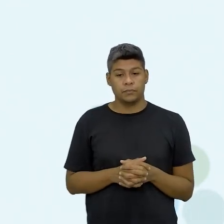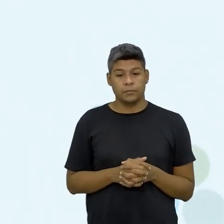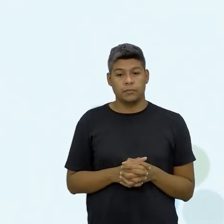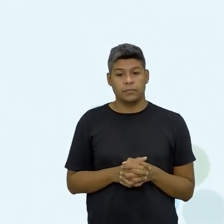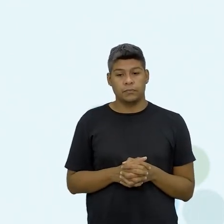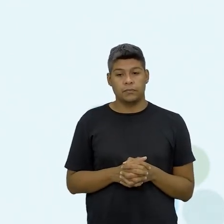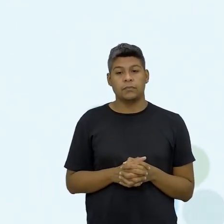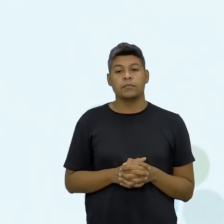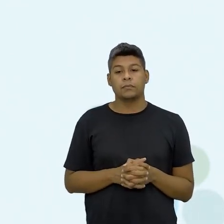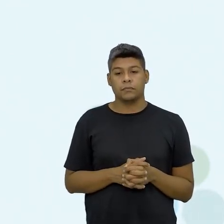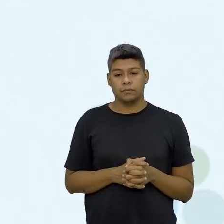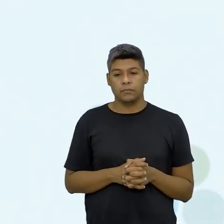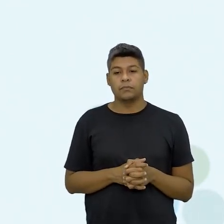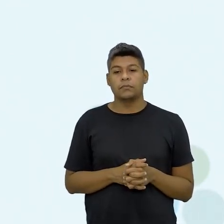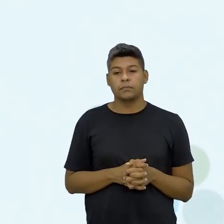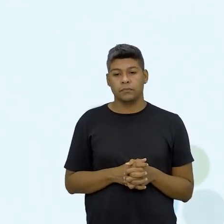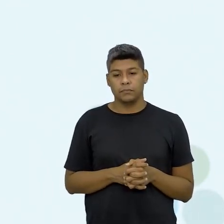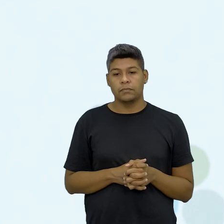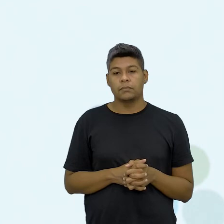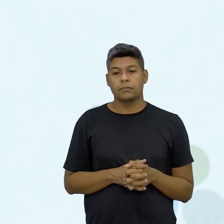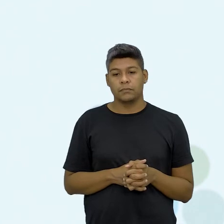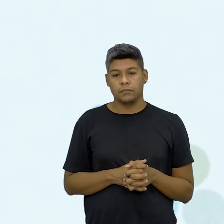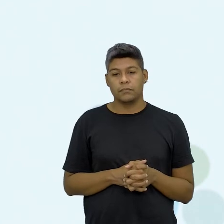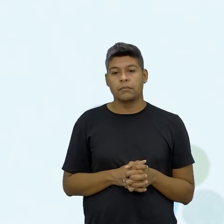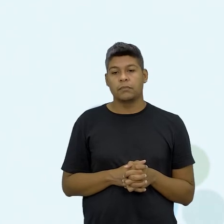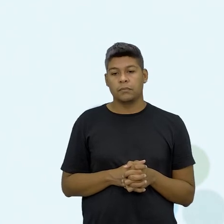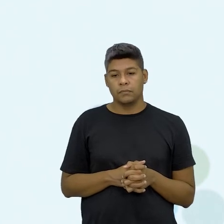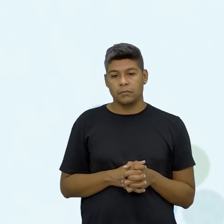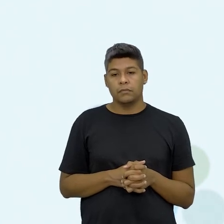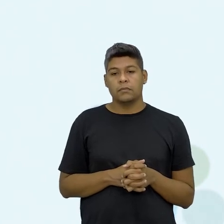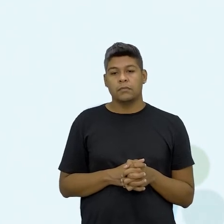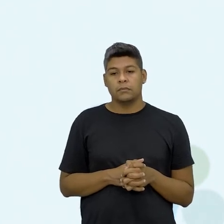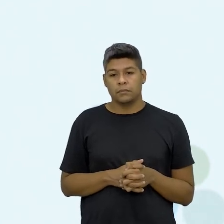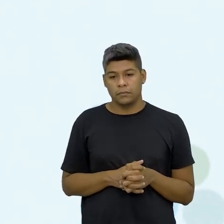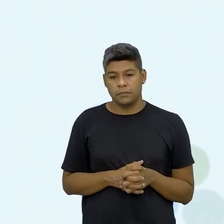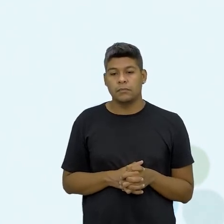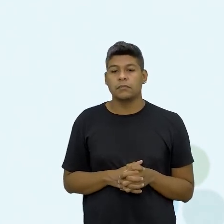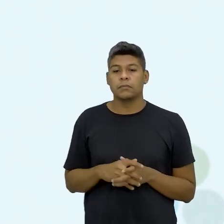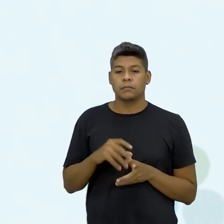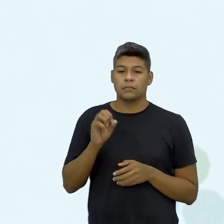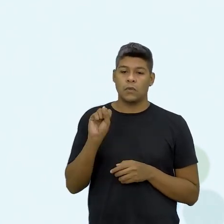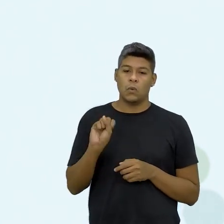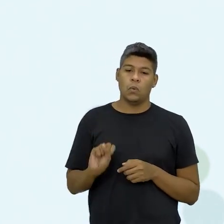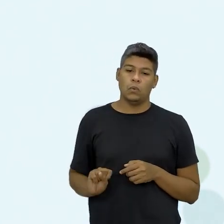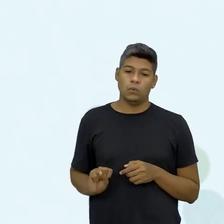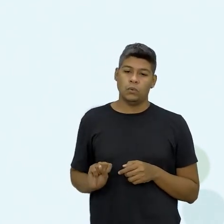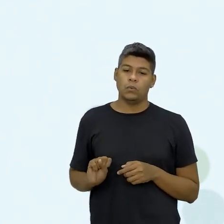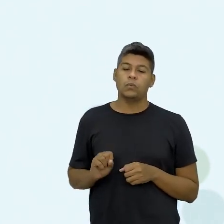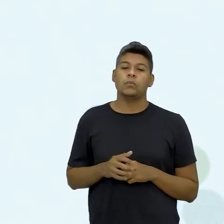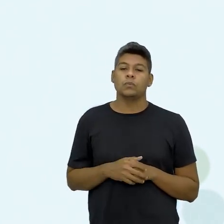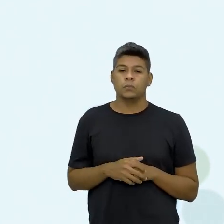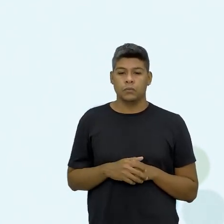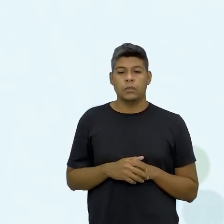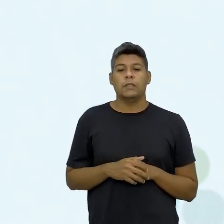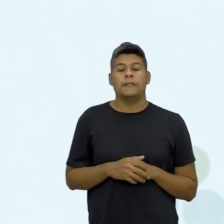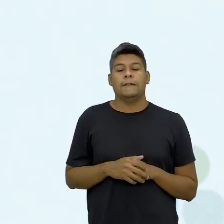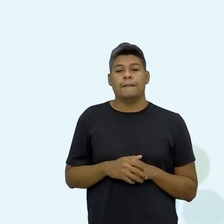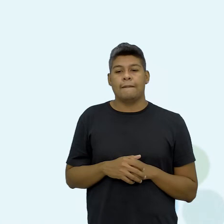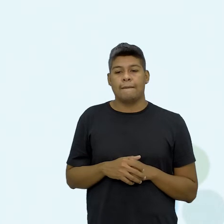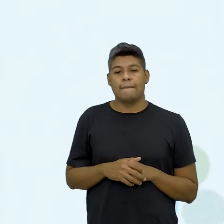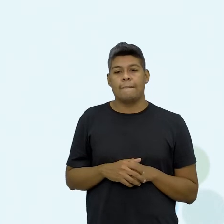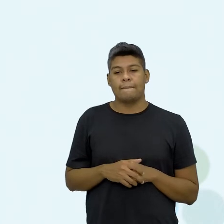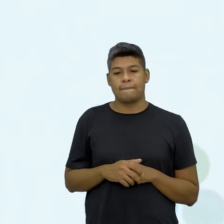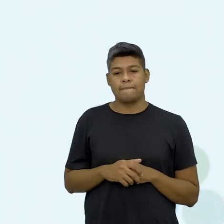tirar R$ 600 e assim,$ 8 menos 0 é 8. R$ aqui eu não